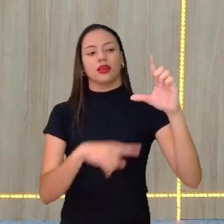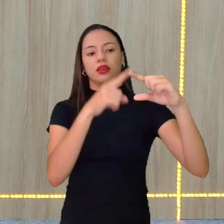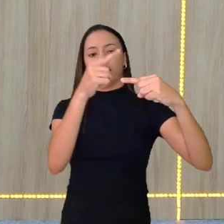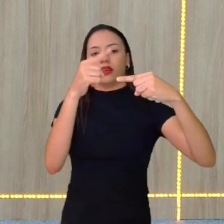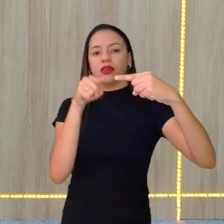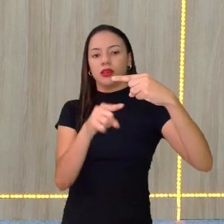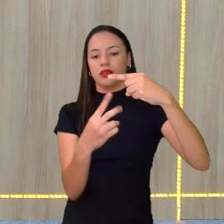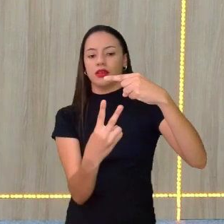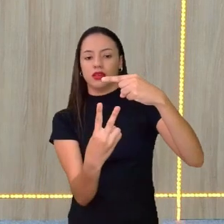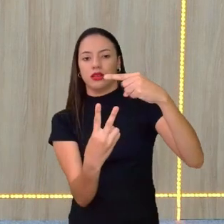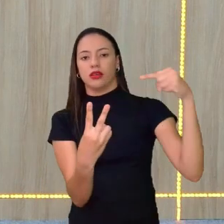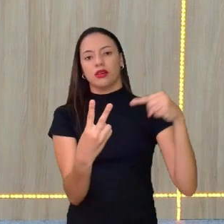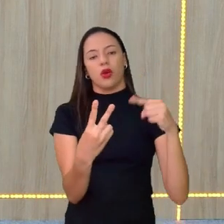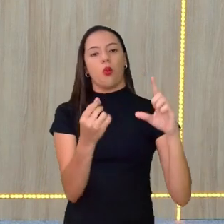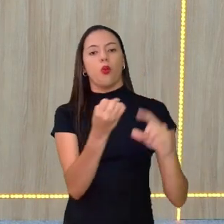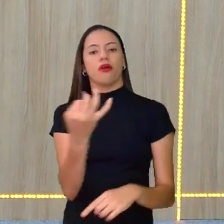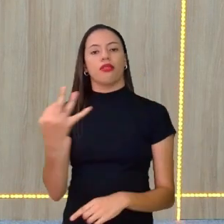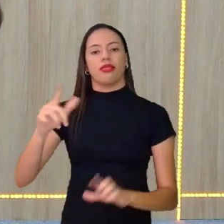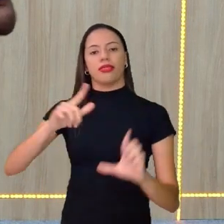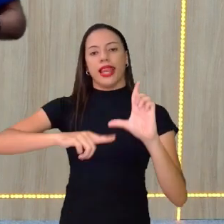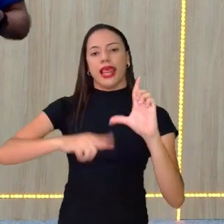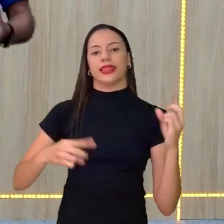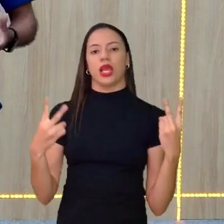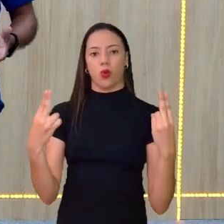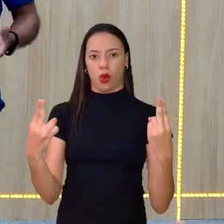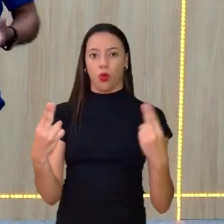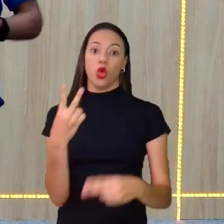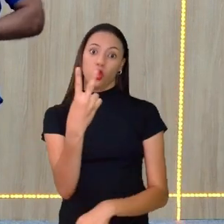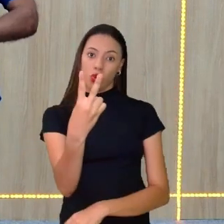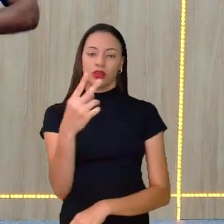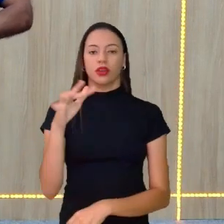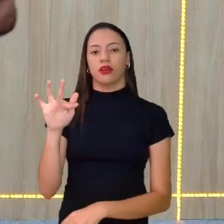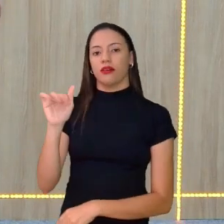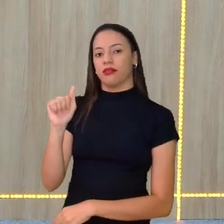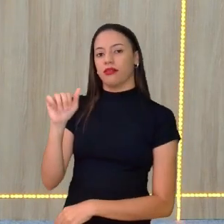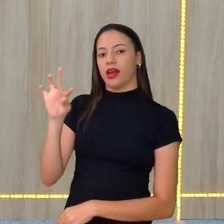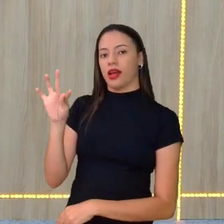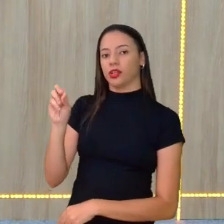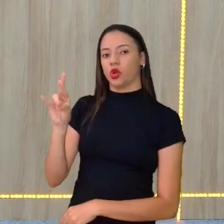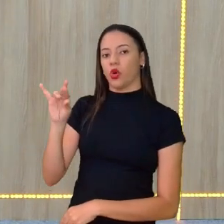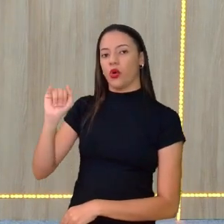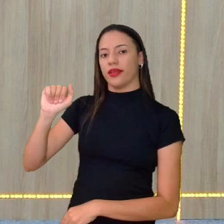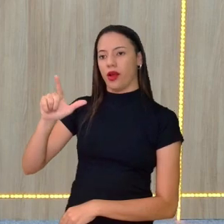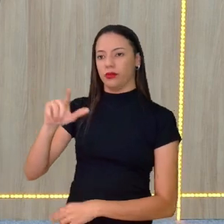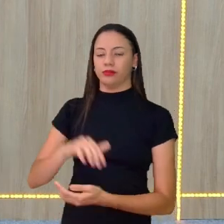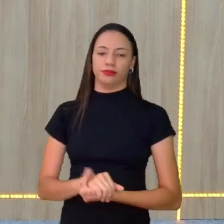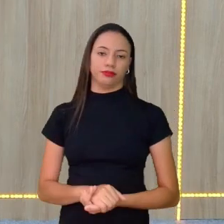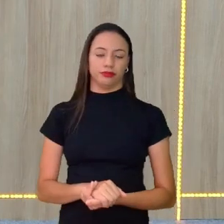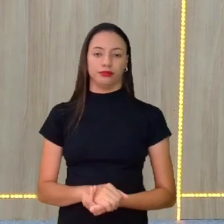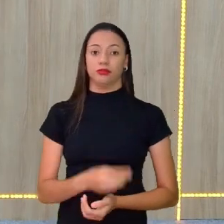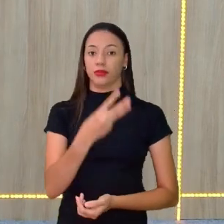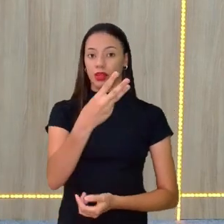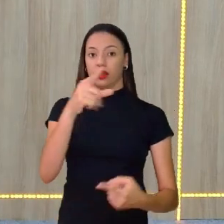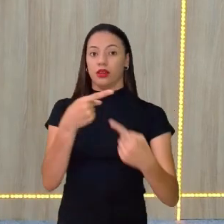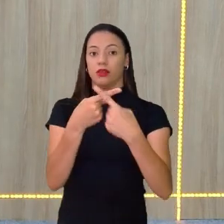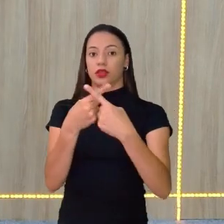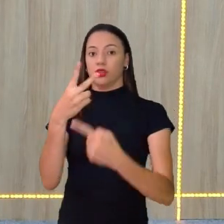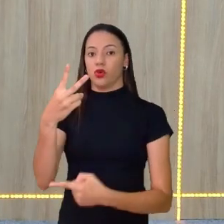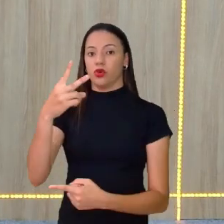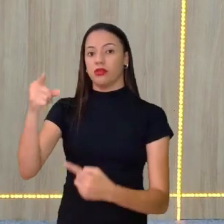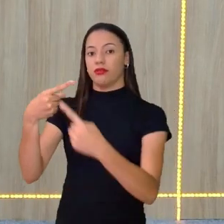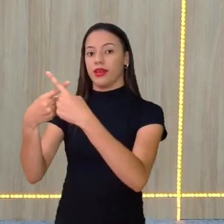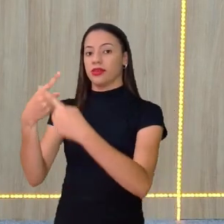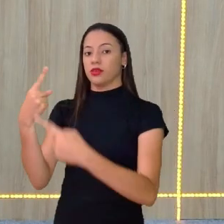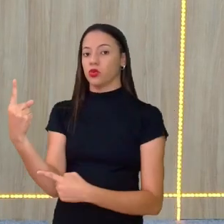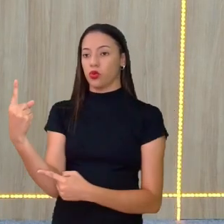quantidade de letras que são iguais. Então, dois fatorial. Então, bora ver como é faz aí, ó. Três vezes dois, vezes